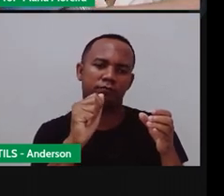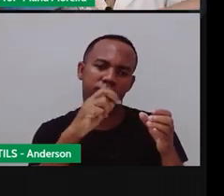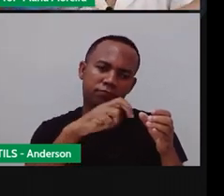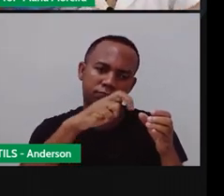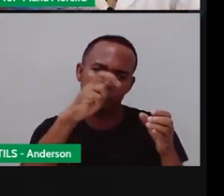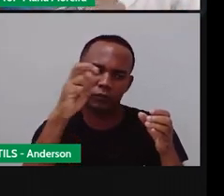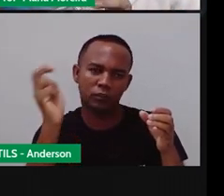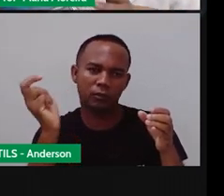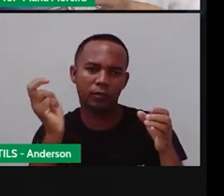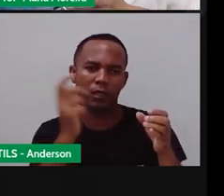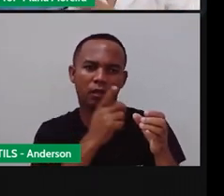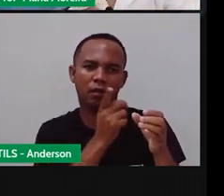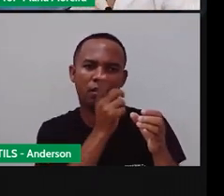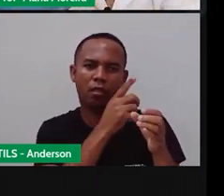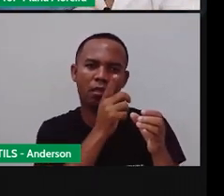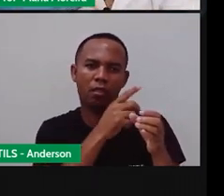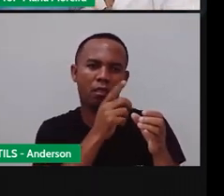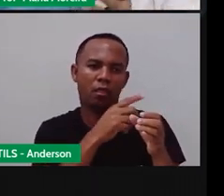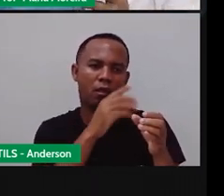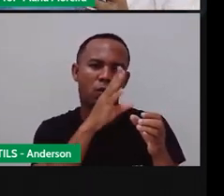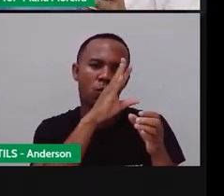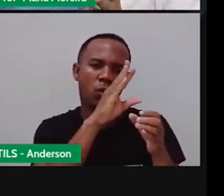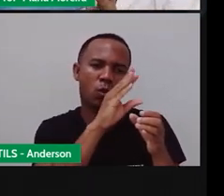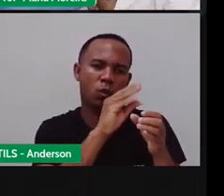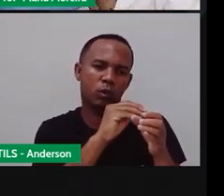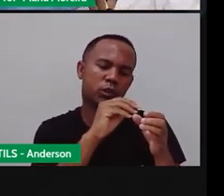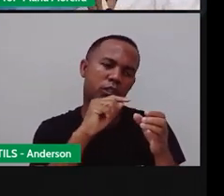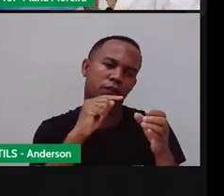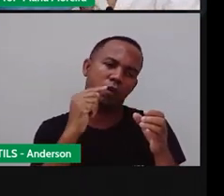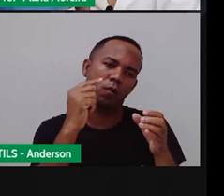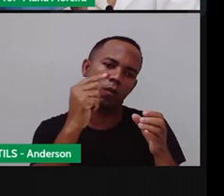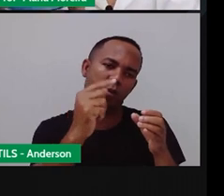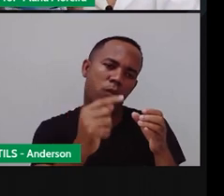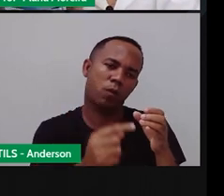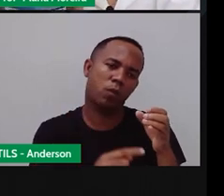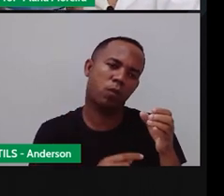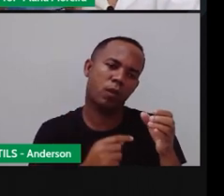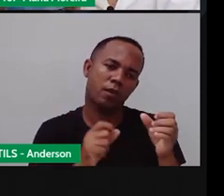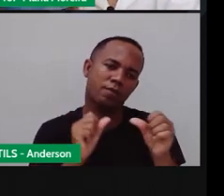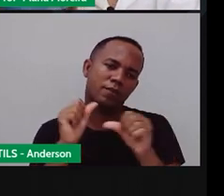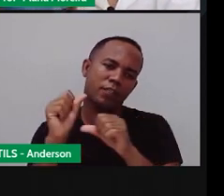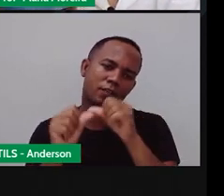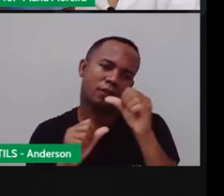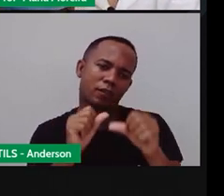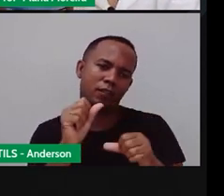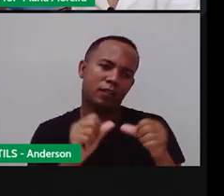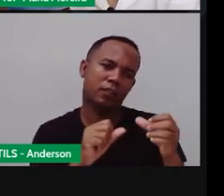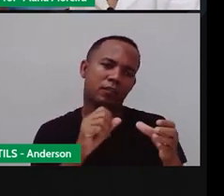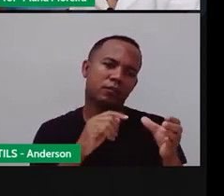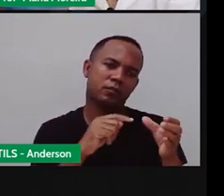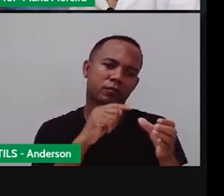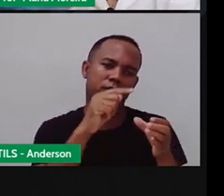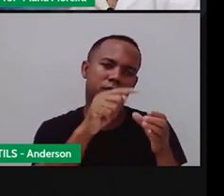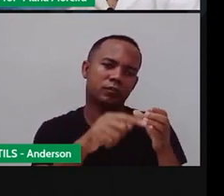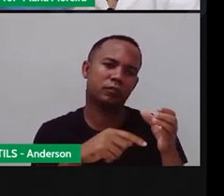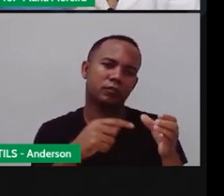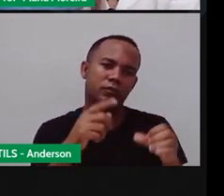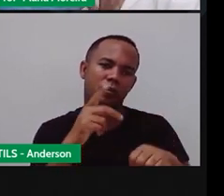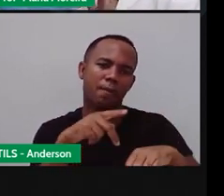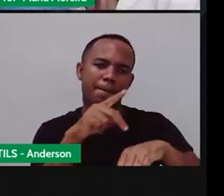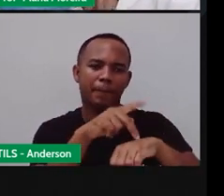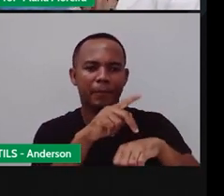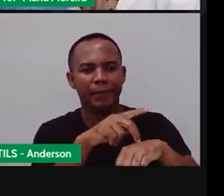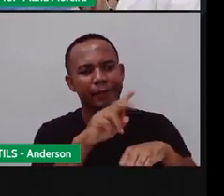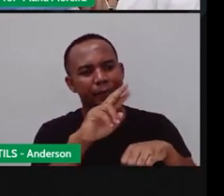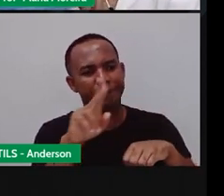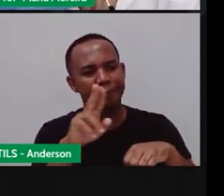está aqui para a Pró é o quê? Noite e aí ele segue ó dia aqui então aqui no continente africano é o quê?